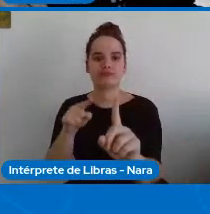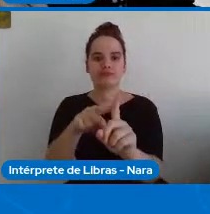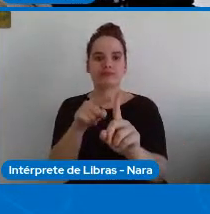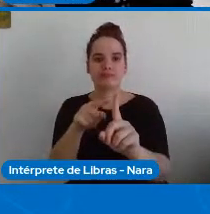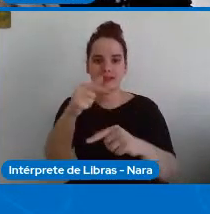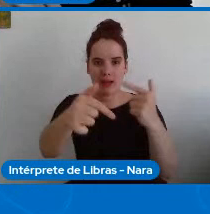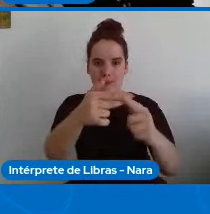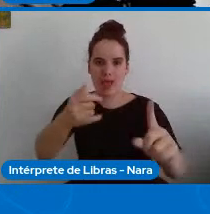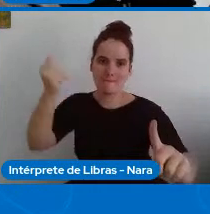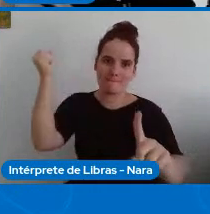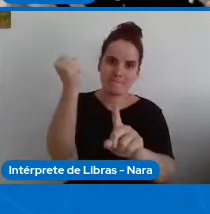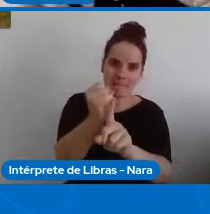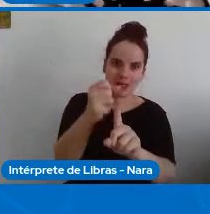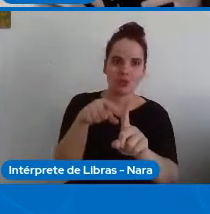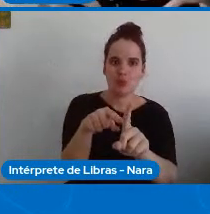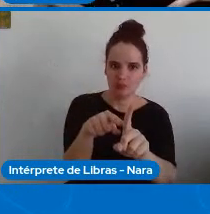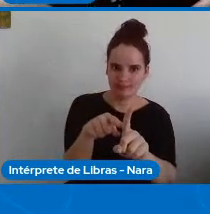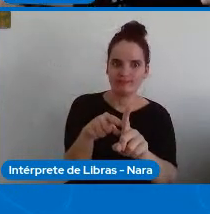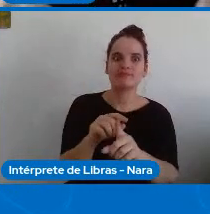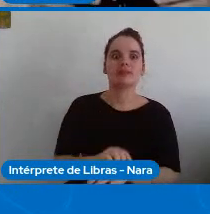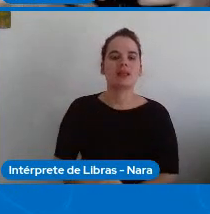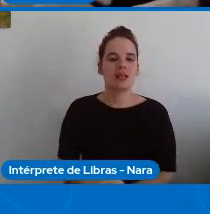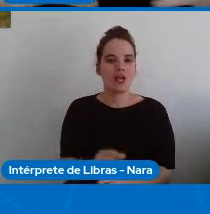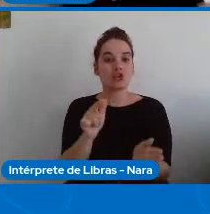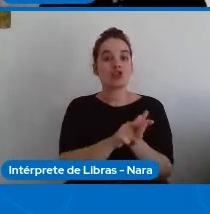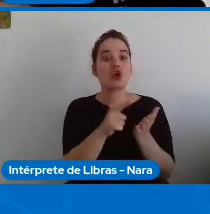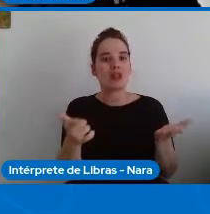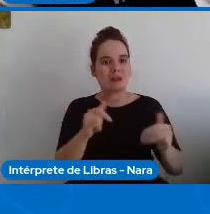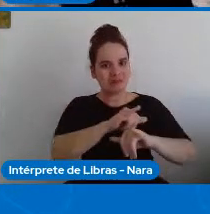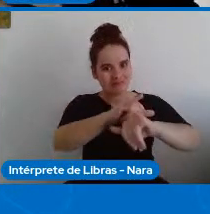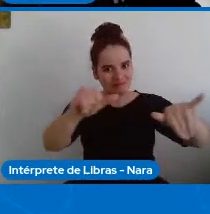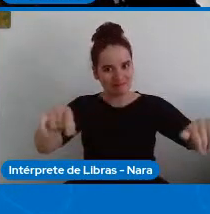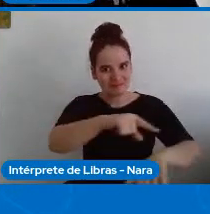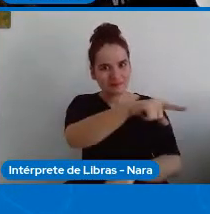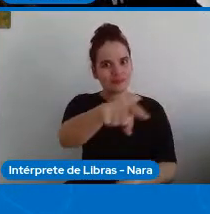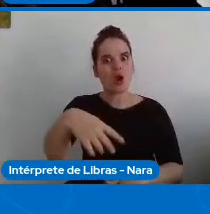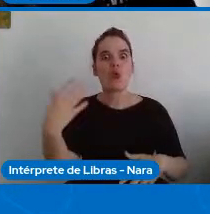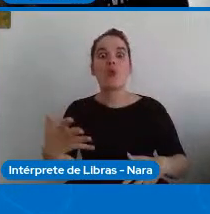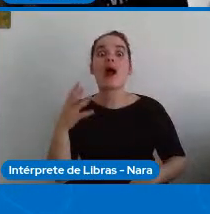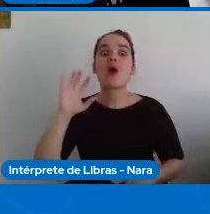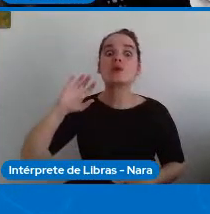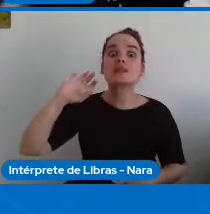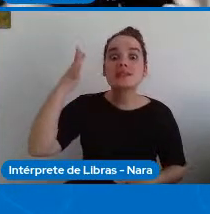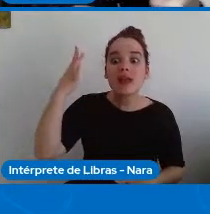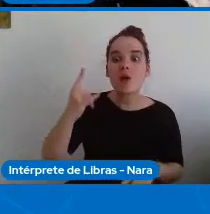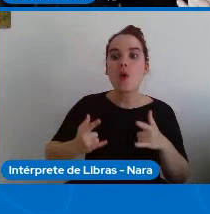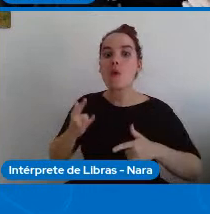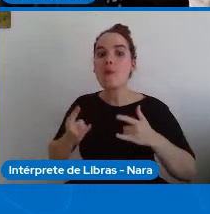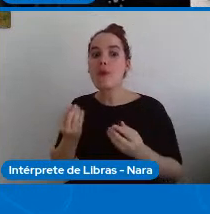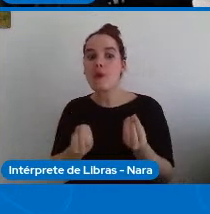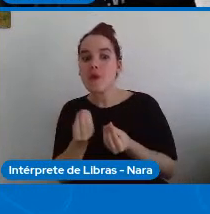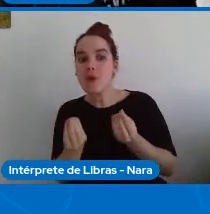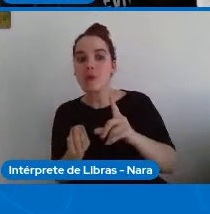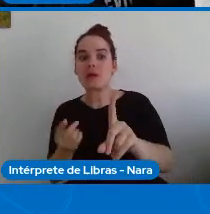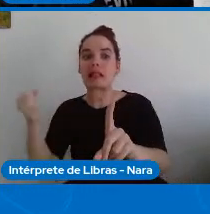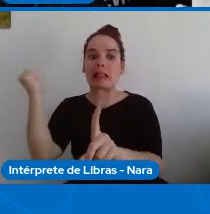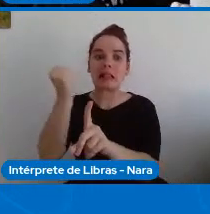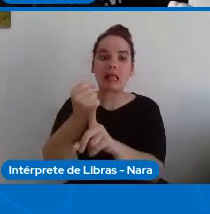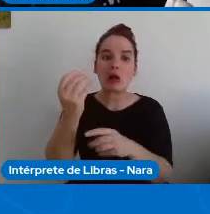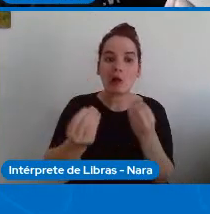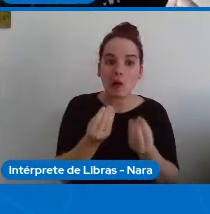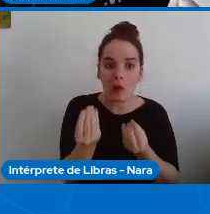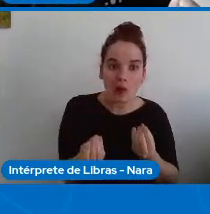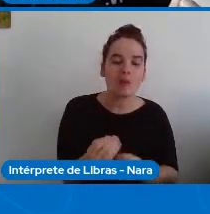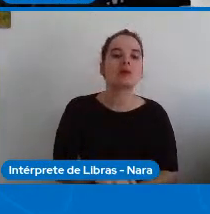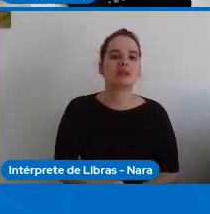jornalístico elas começam a revelar o caso o que aconteceu então no início o programador era